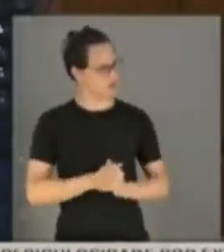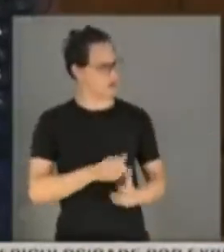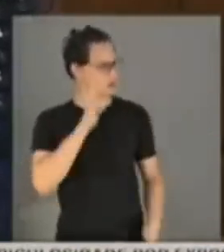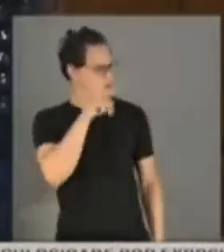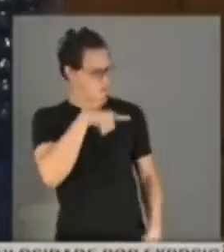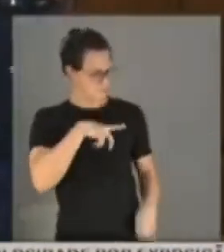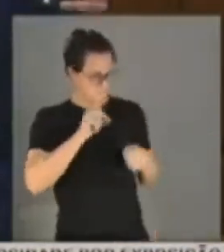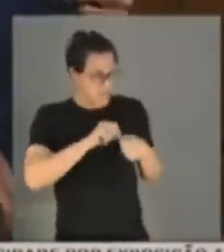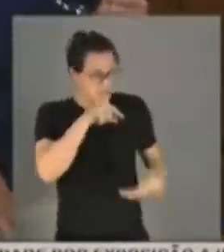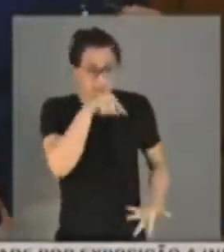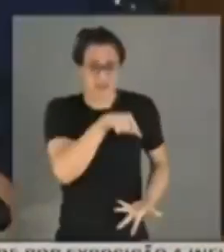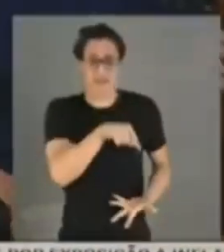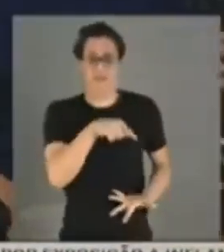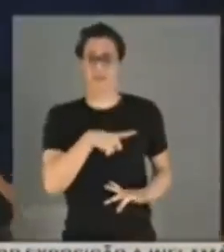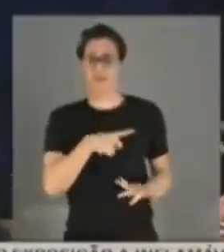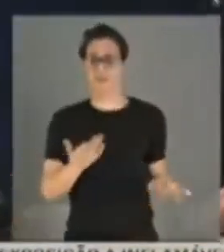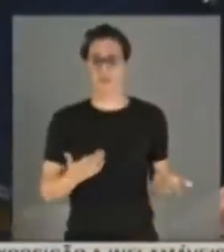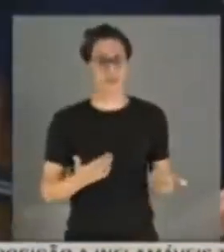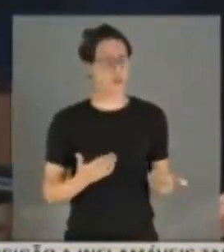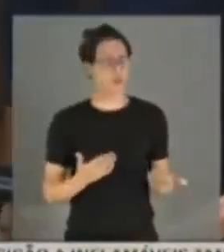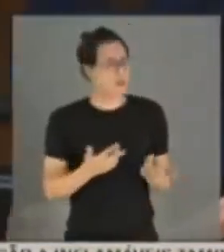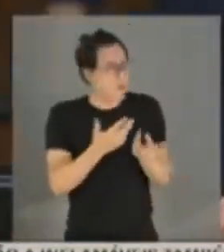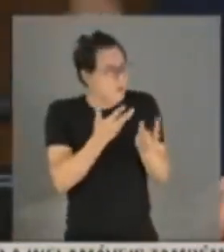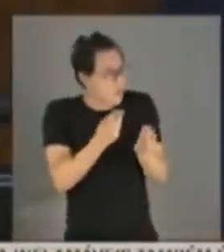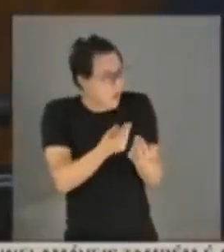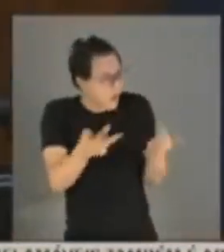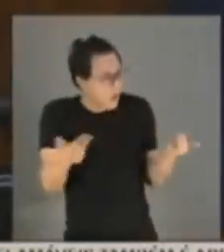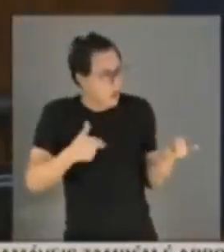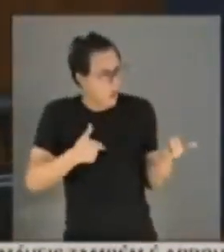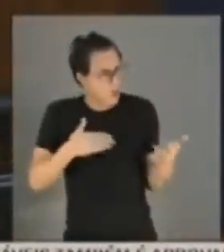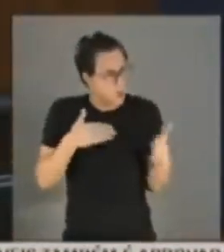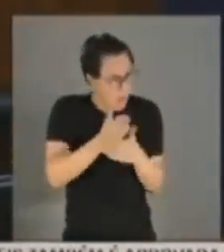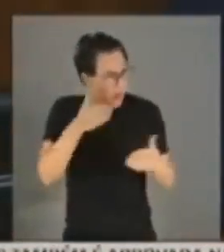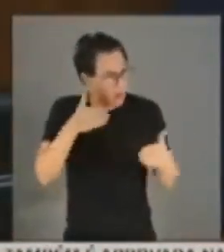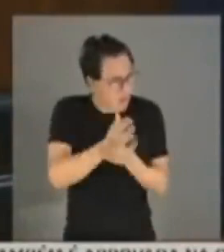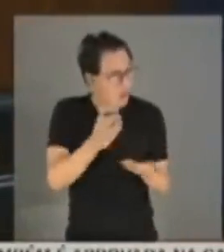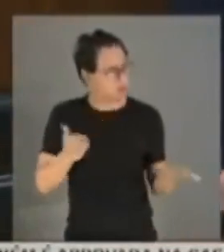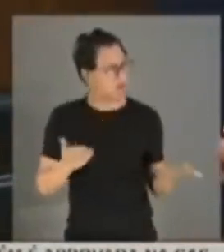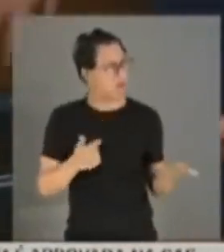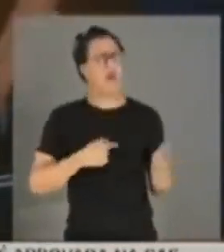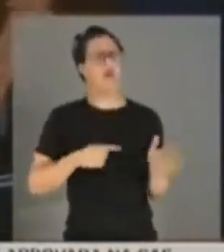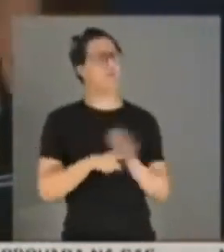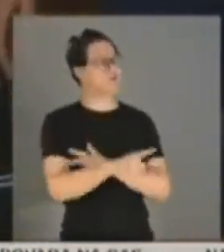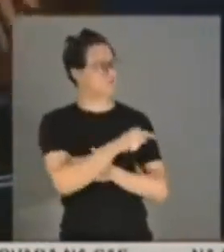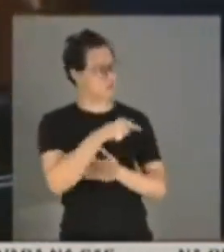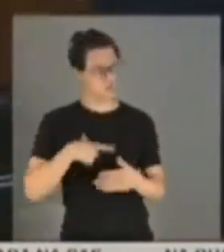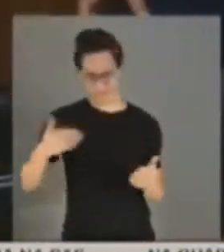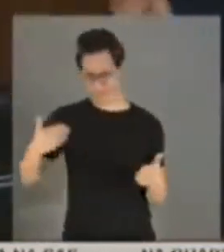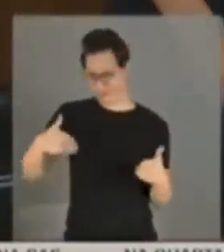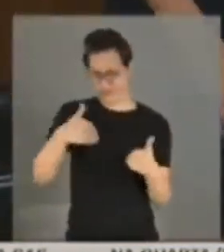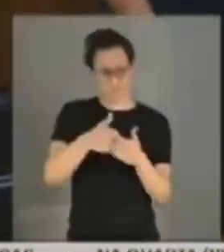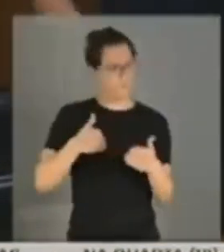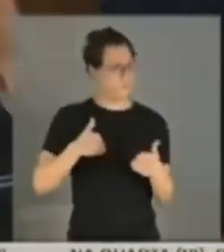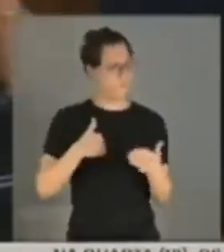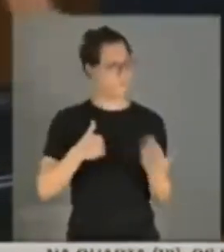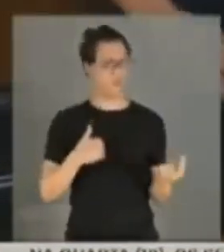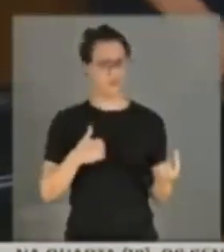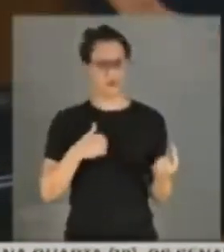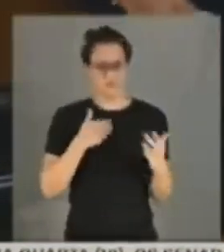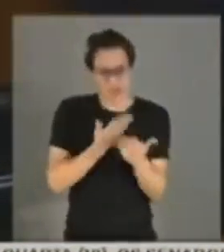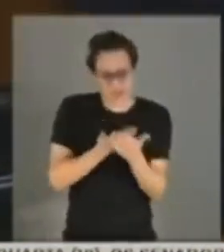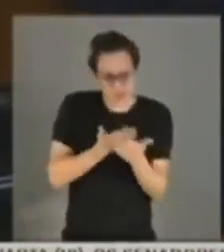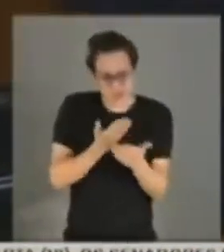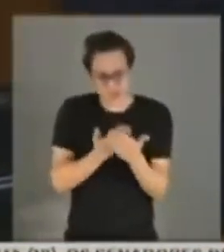senhor fez isso, violando vários deveres. Eu pergunto, esse processo, esse estudo paralelo,